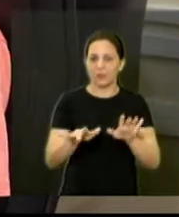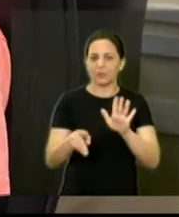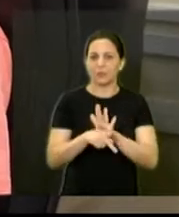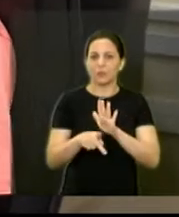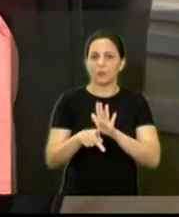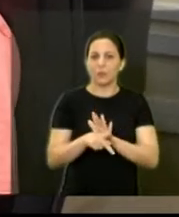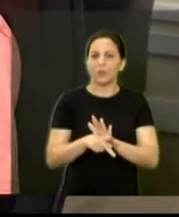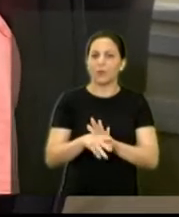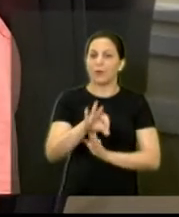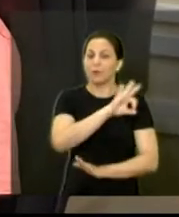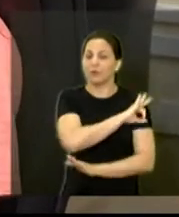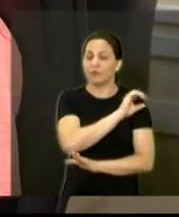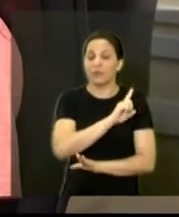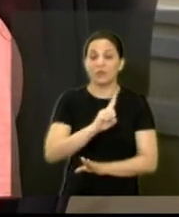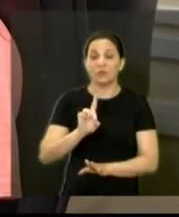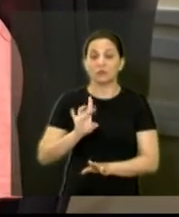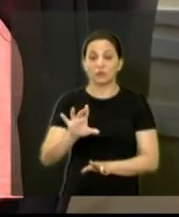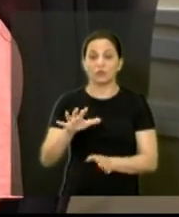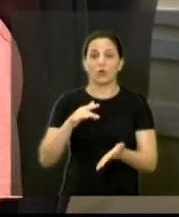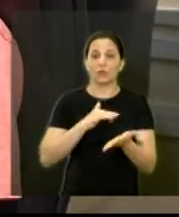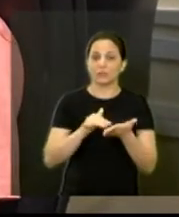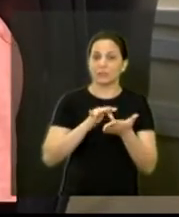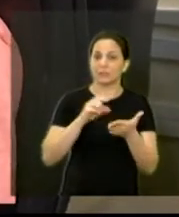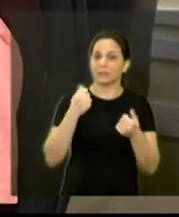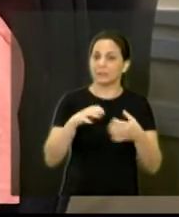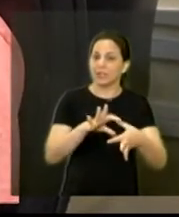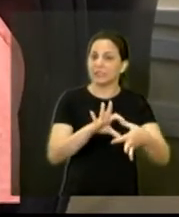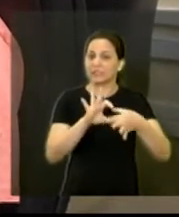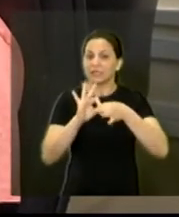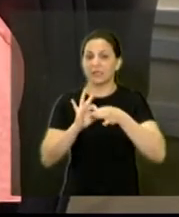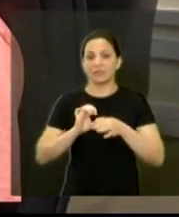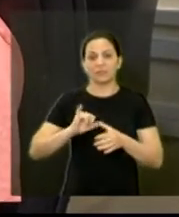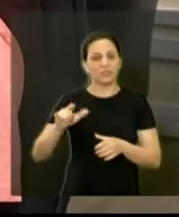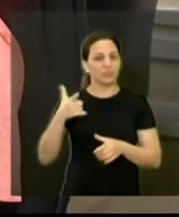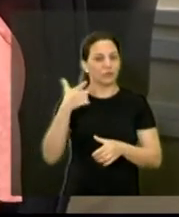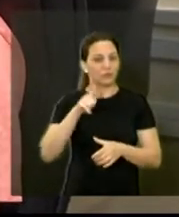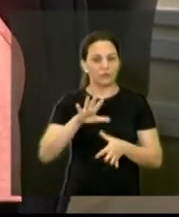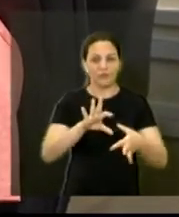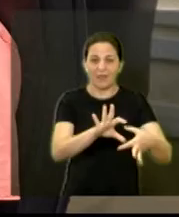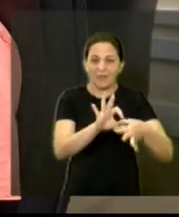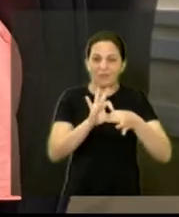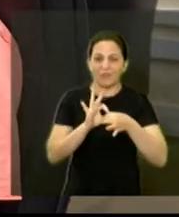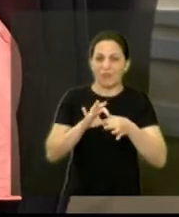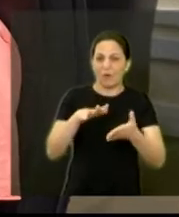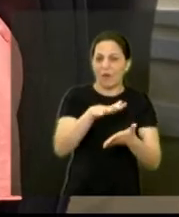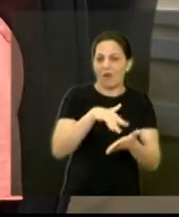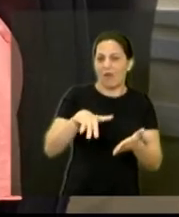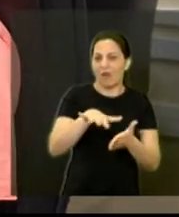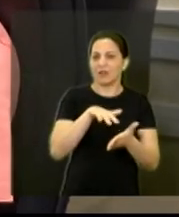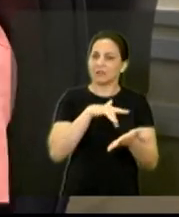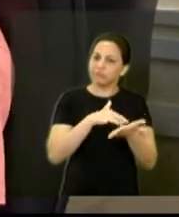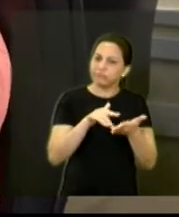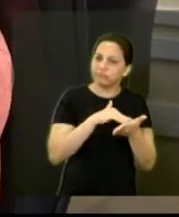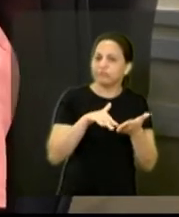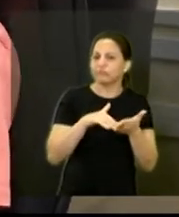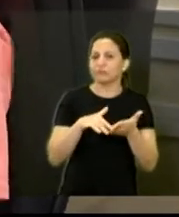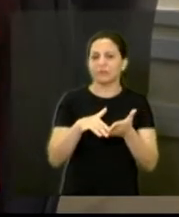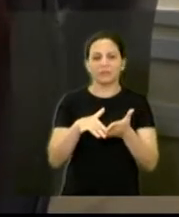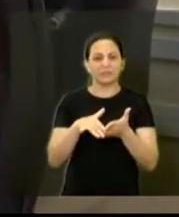secretaria porque isso tem que estar tudo integrado porque senão é uma coisa que não funciona com